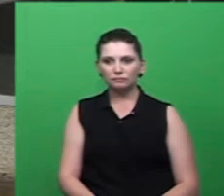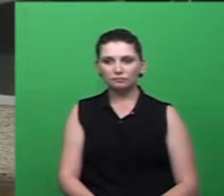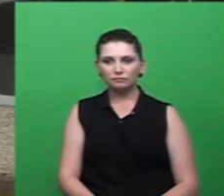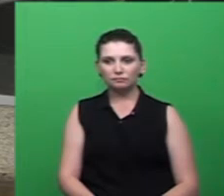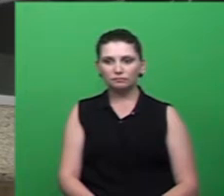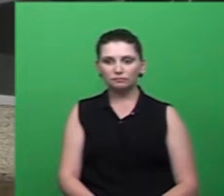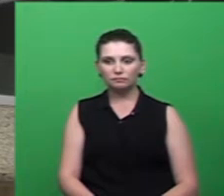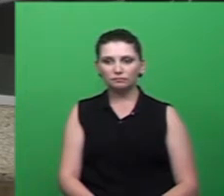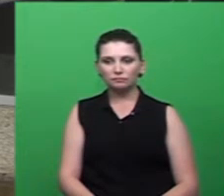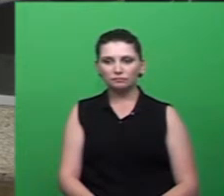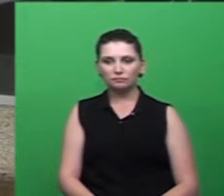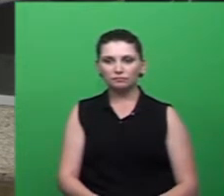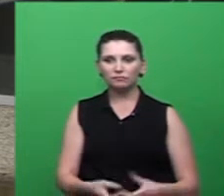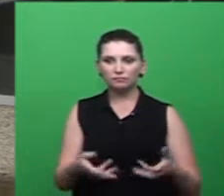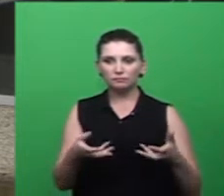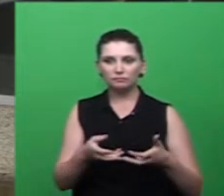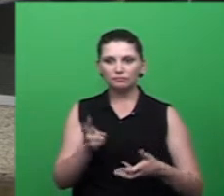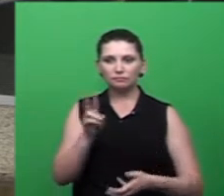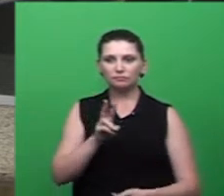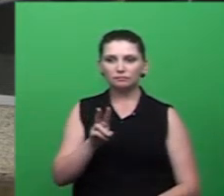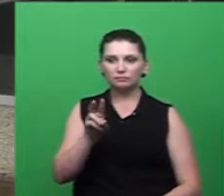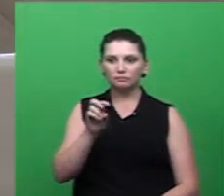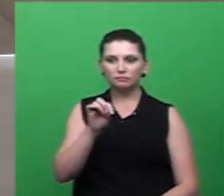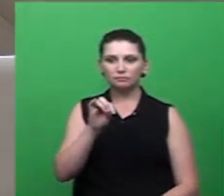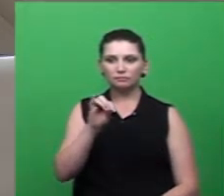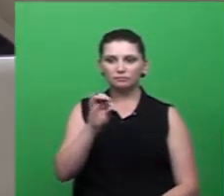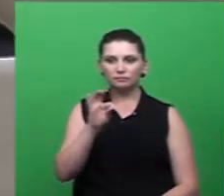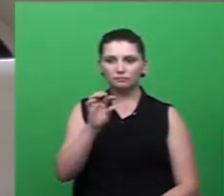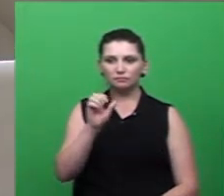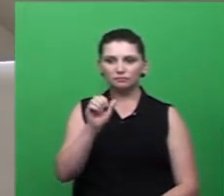Com a palavra o vereador João Batista Beloli